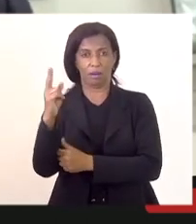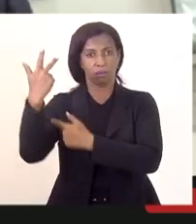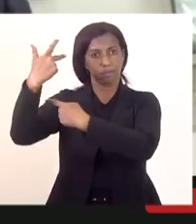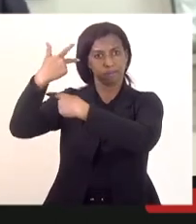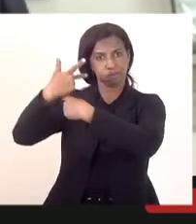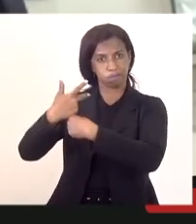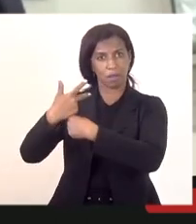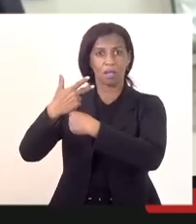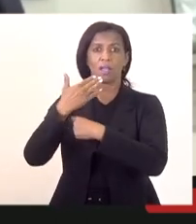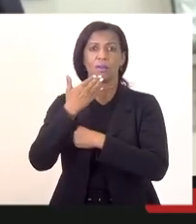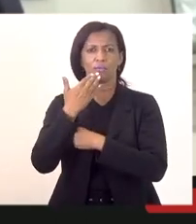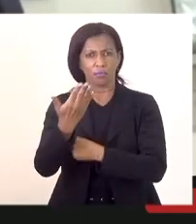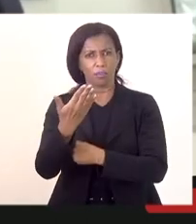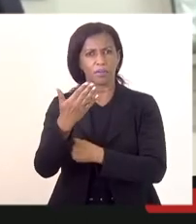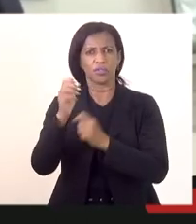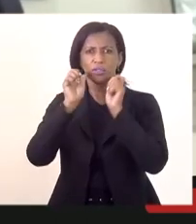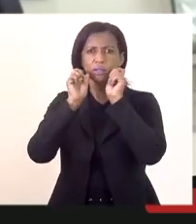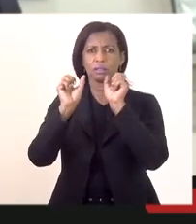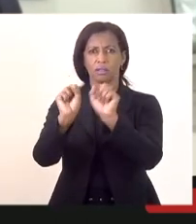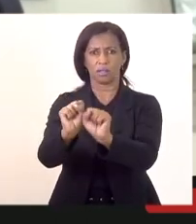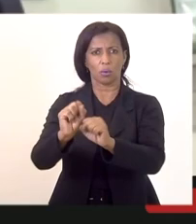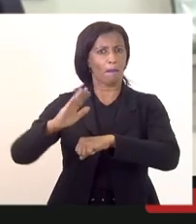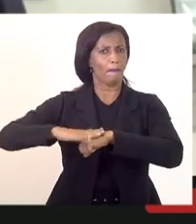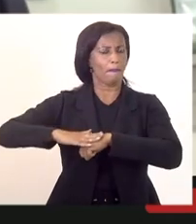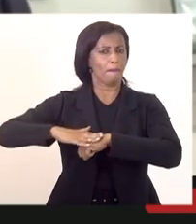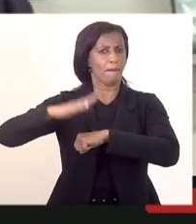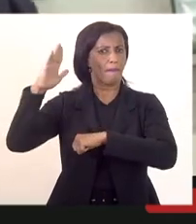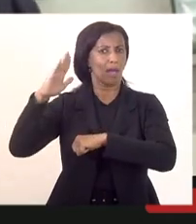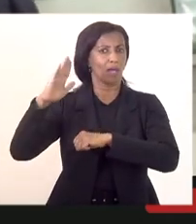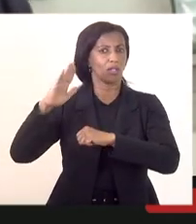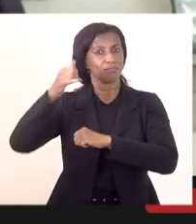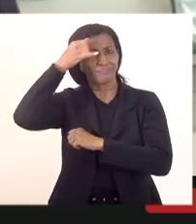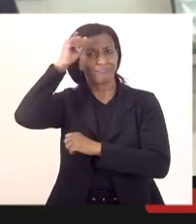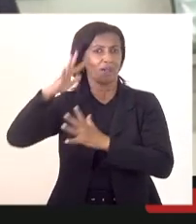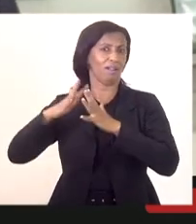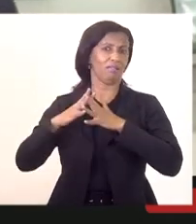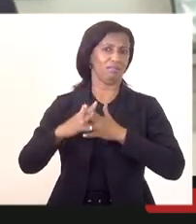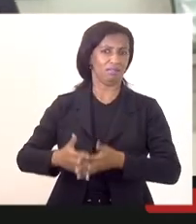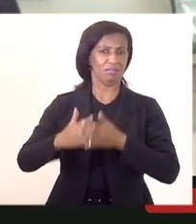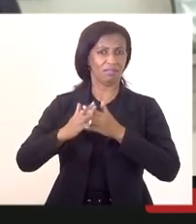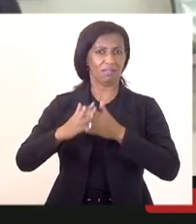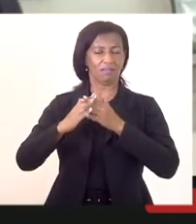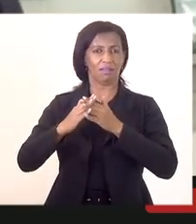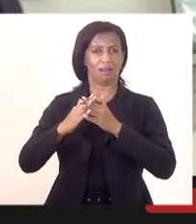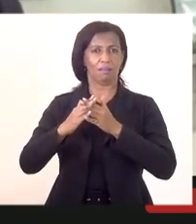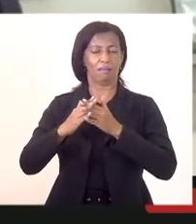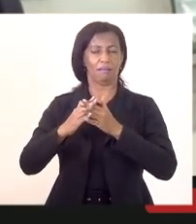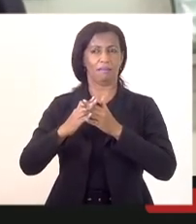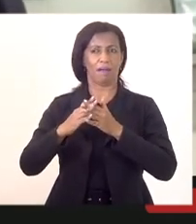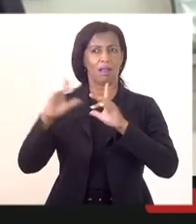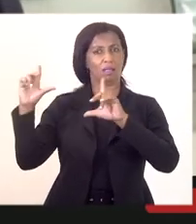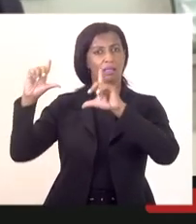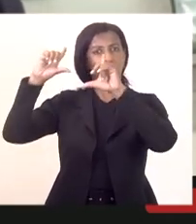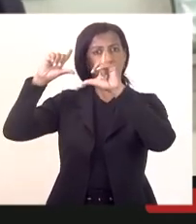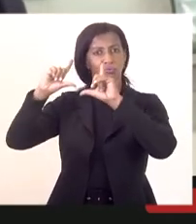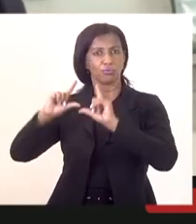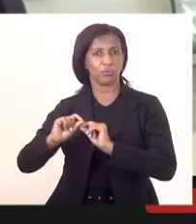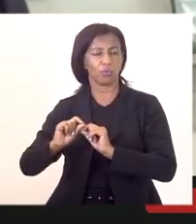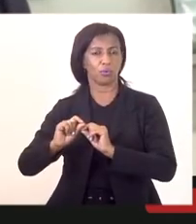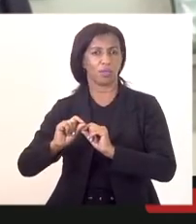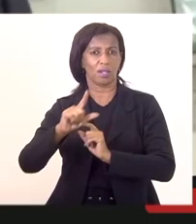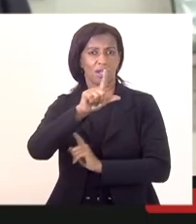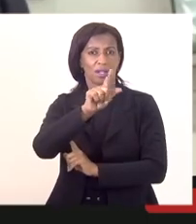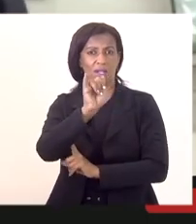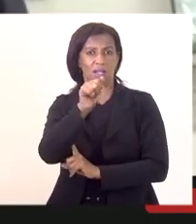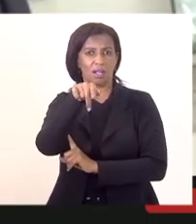assessoria para liberar o máximo possível, de modo a não atrapalhar aqui o link nosso, não diminuir o nosso link,